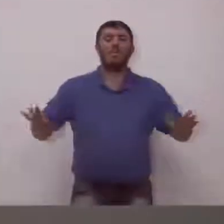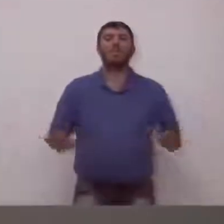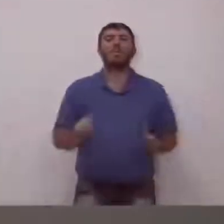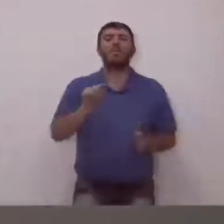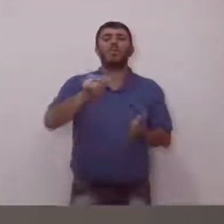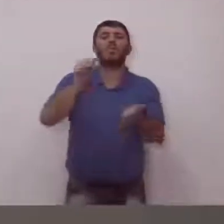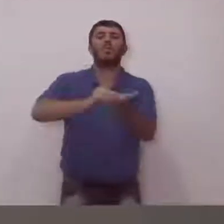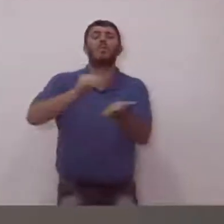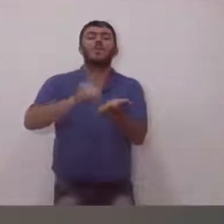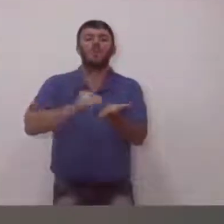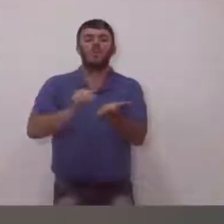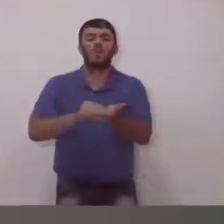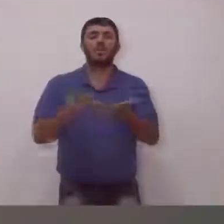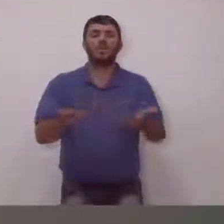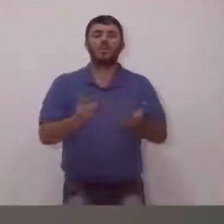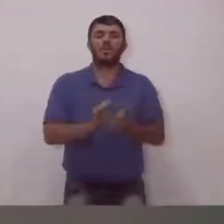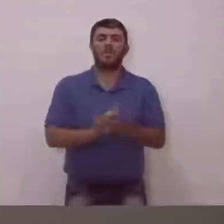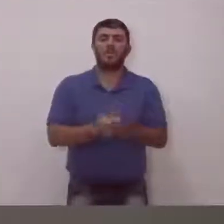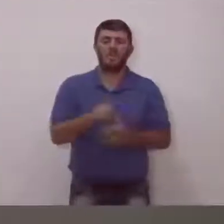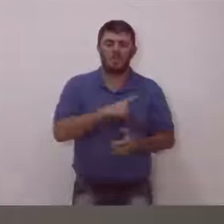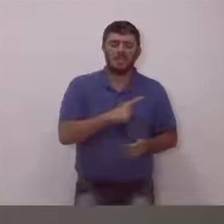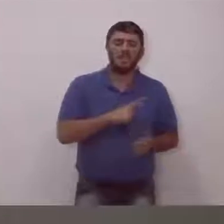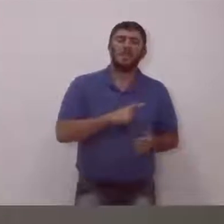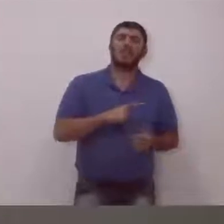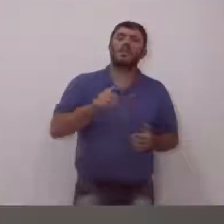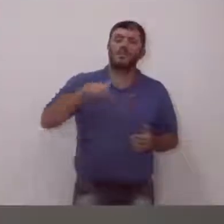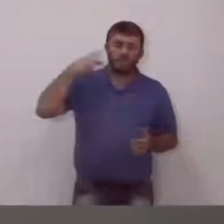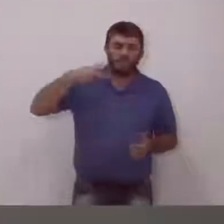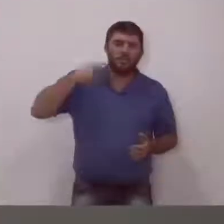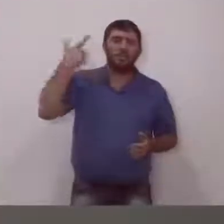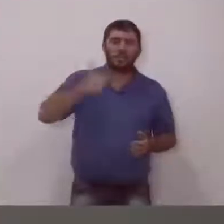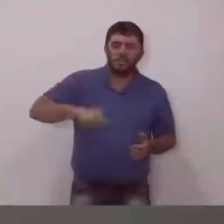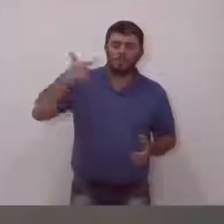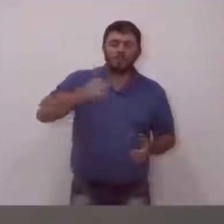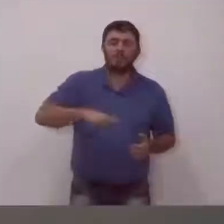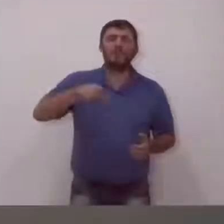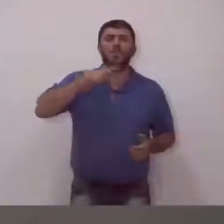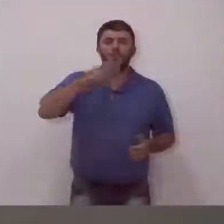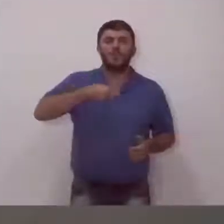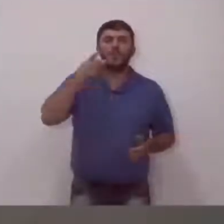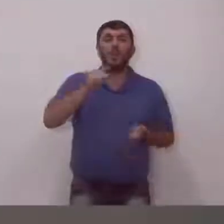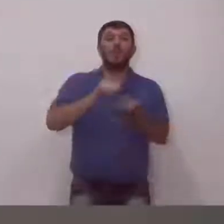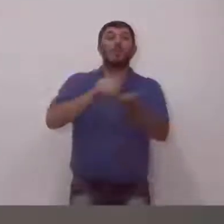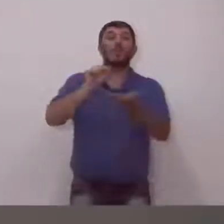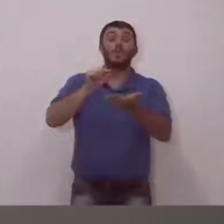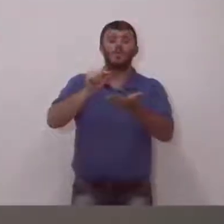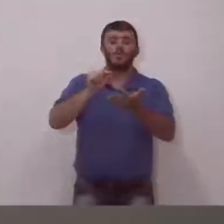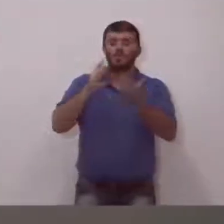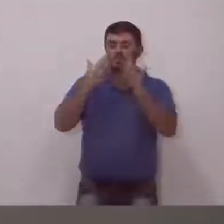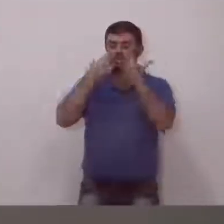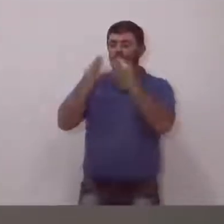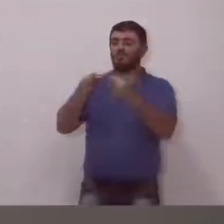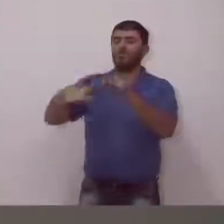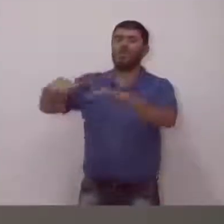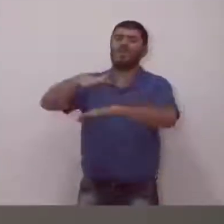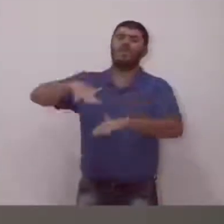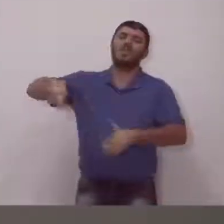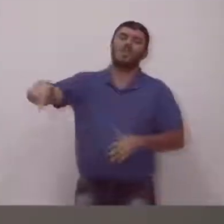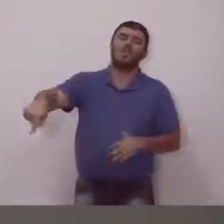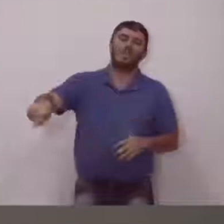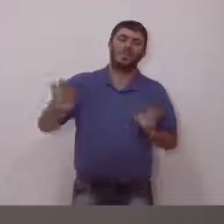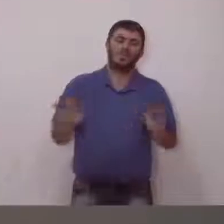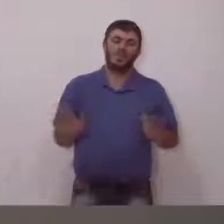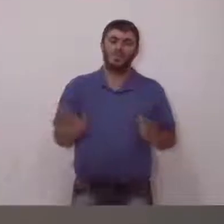vereadores aqui também têm falado isso. Porque às vezes falta atenção, não é realizar. Realizar é importante, é ótimo que fosse.